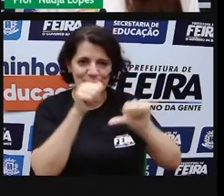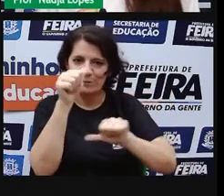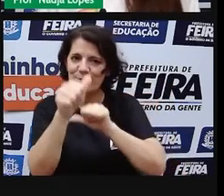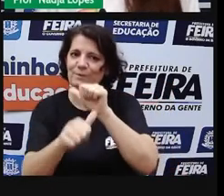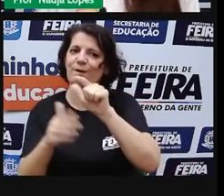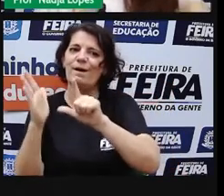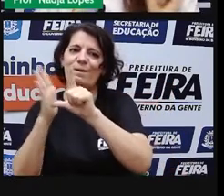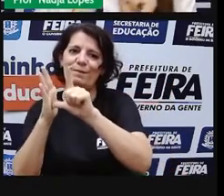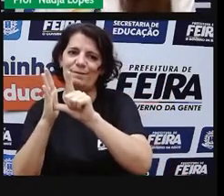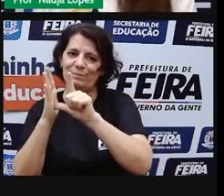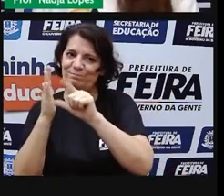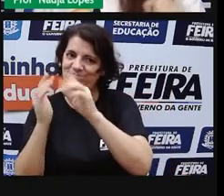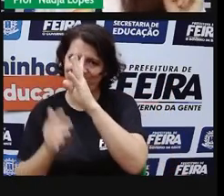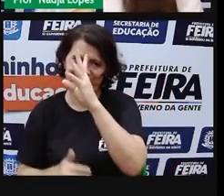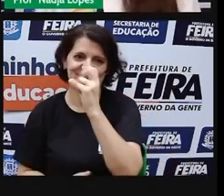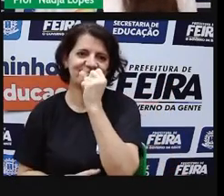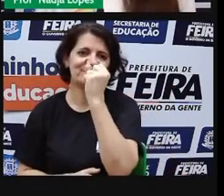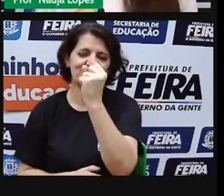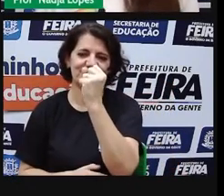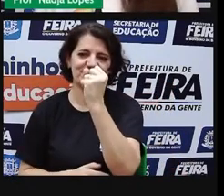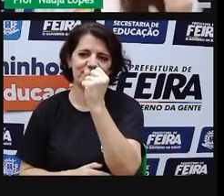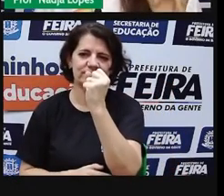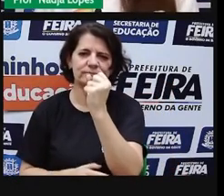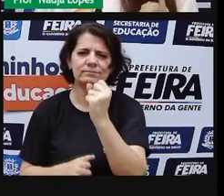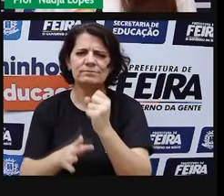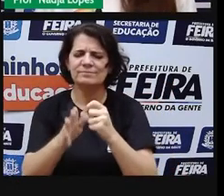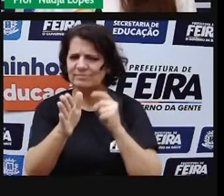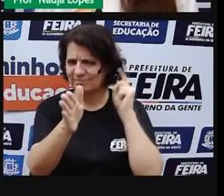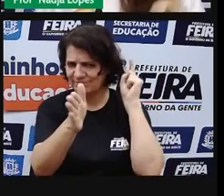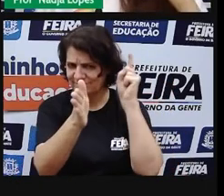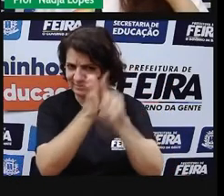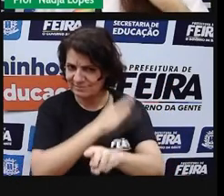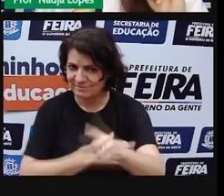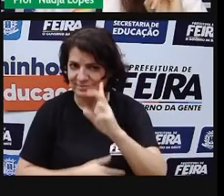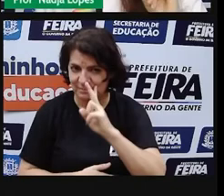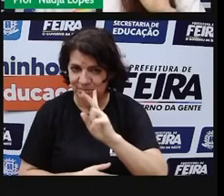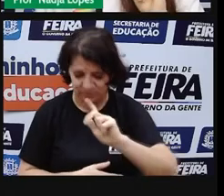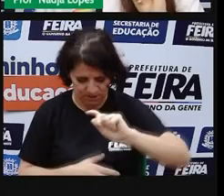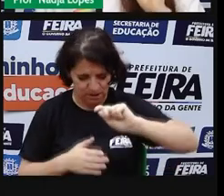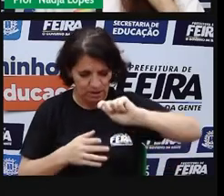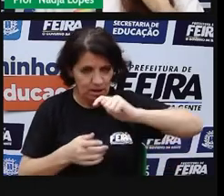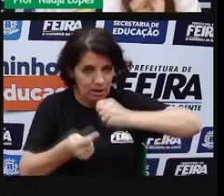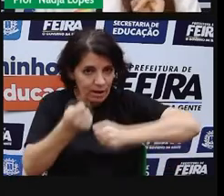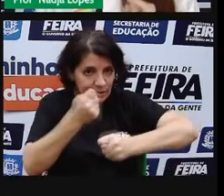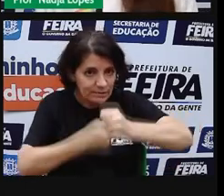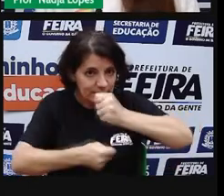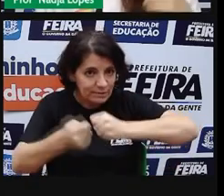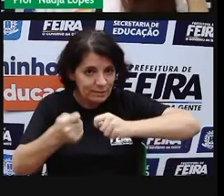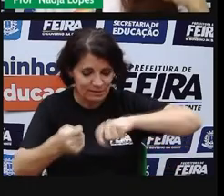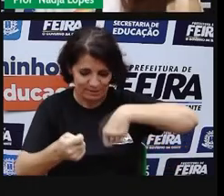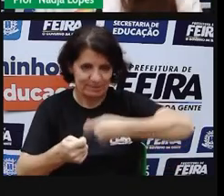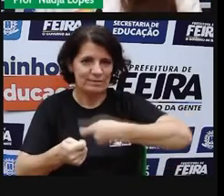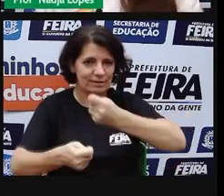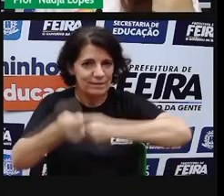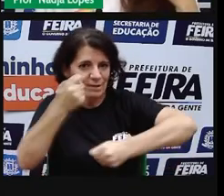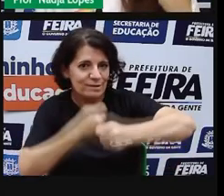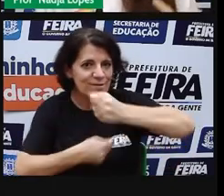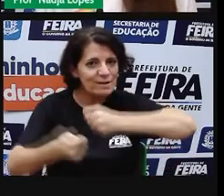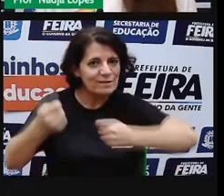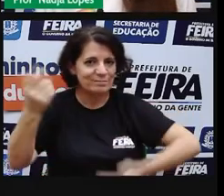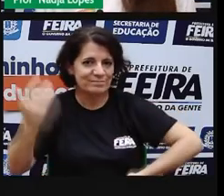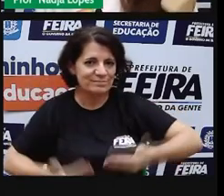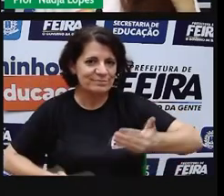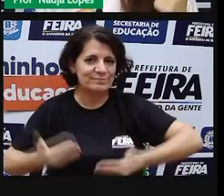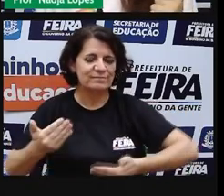Então, o que é que você entende por atividades econômicas? Eu falei aí, né, comércio, trouxe esses exemplos, comércio,